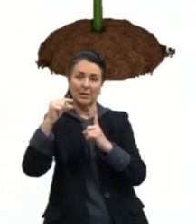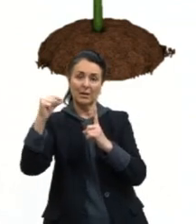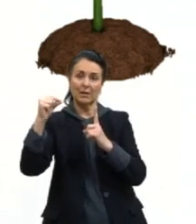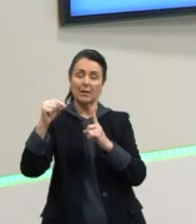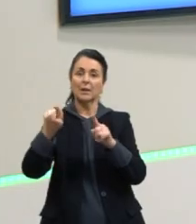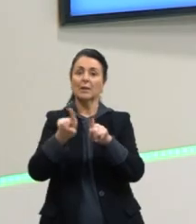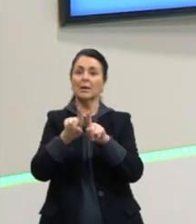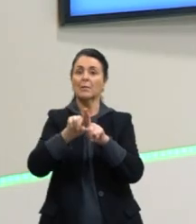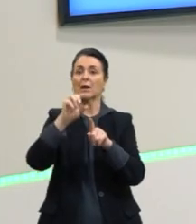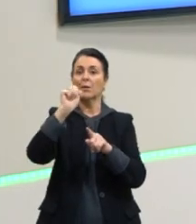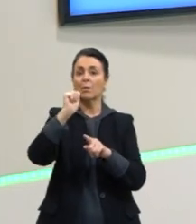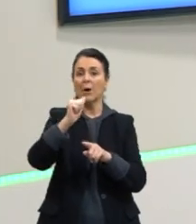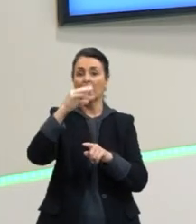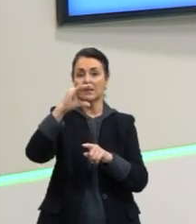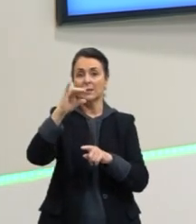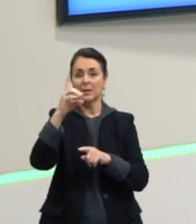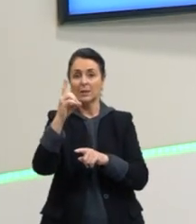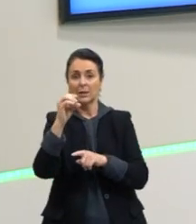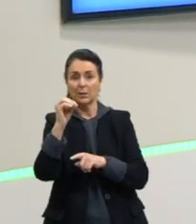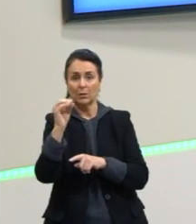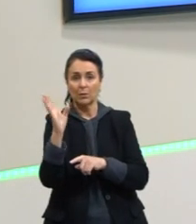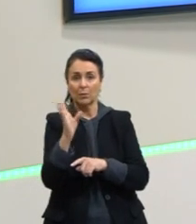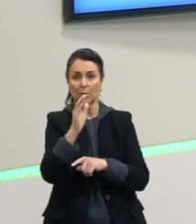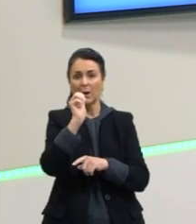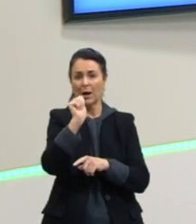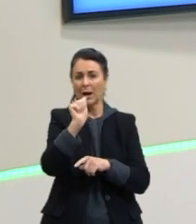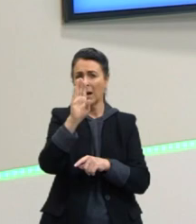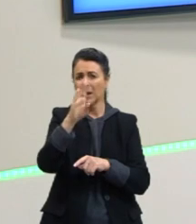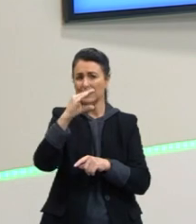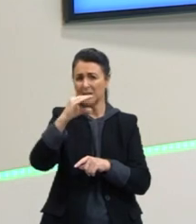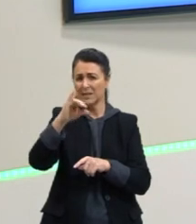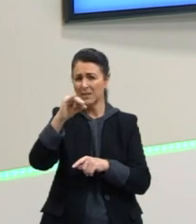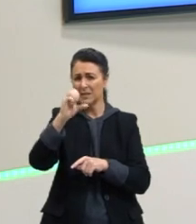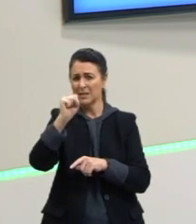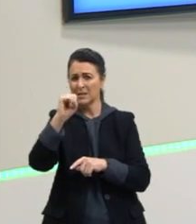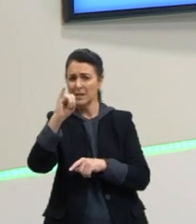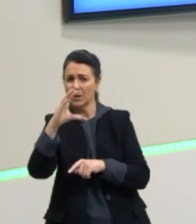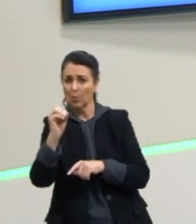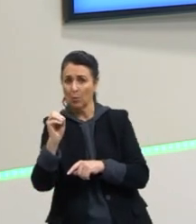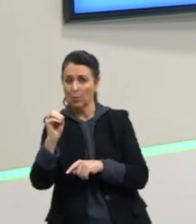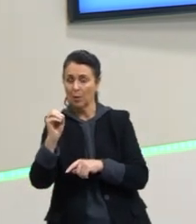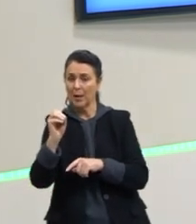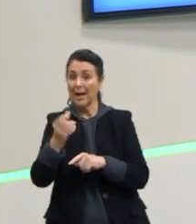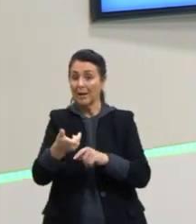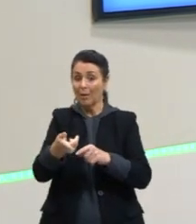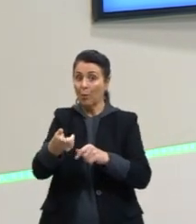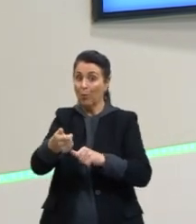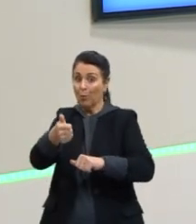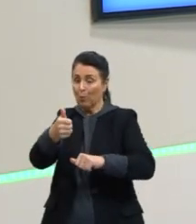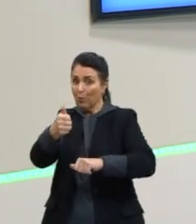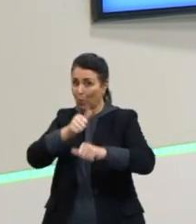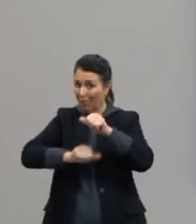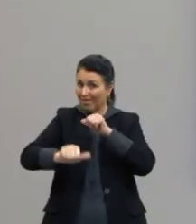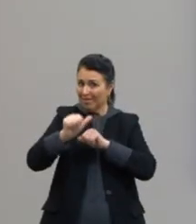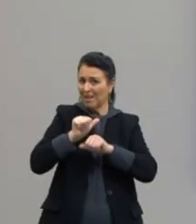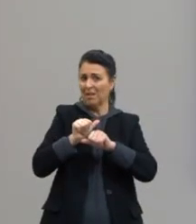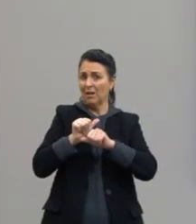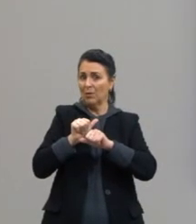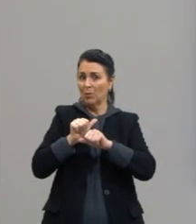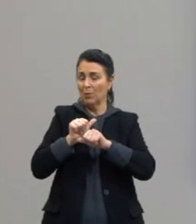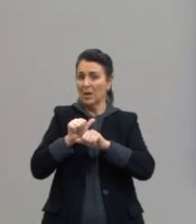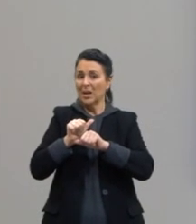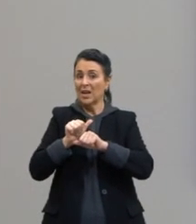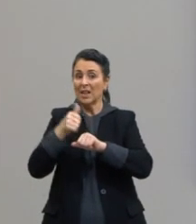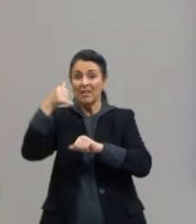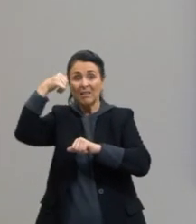ácido abcísico, que ele é o contrário, ele é o freio. Ele vai inibir o crescimento das